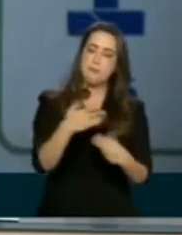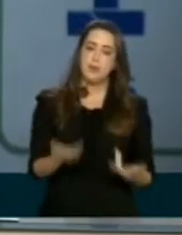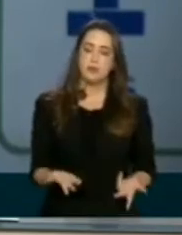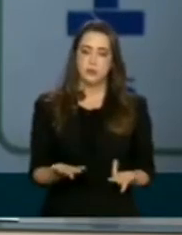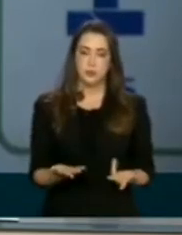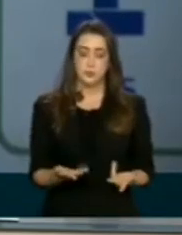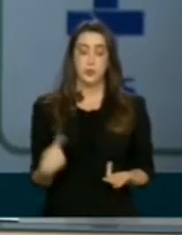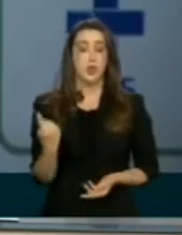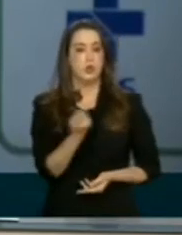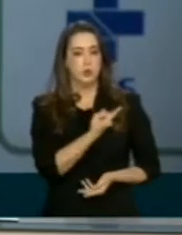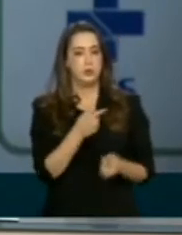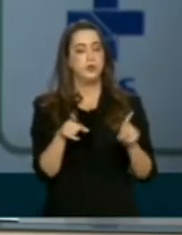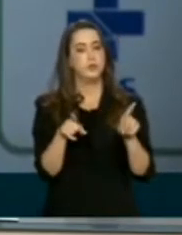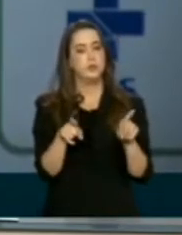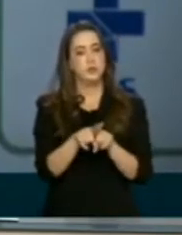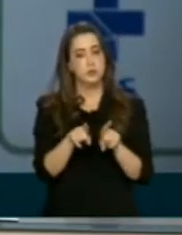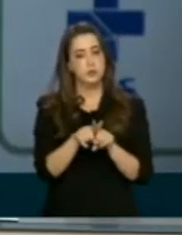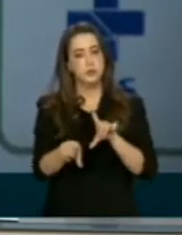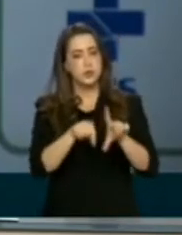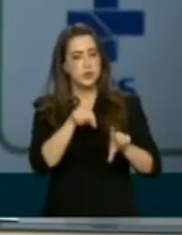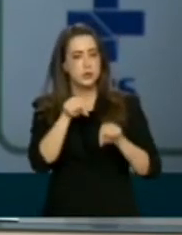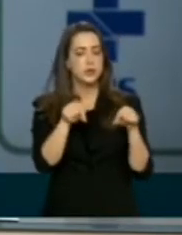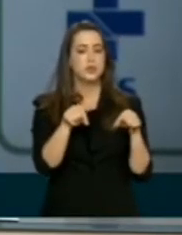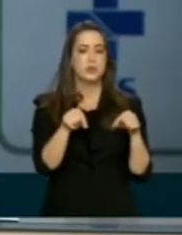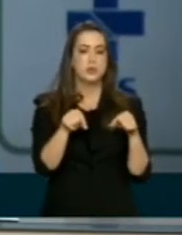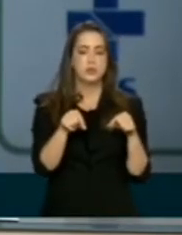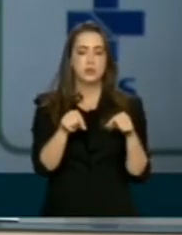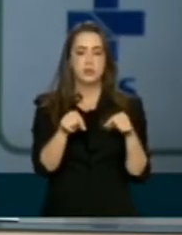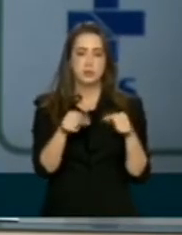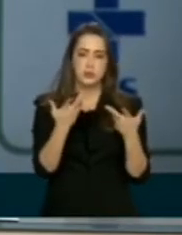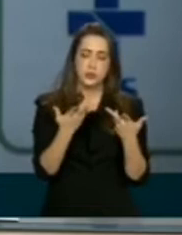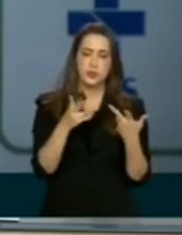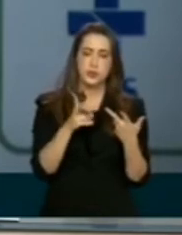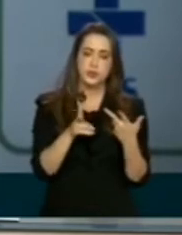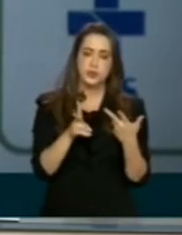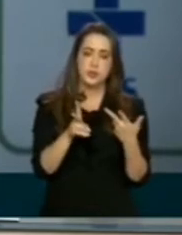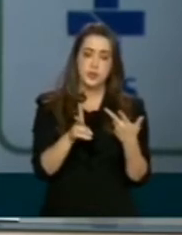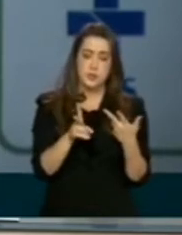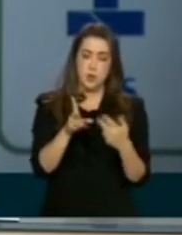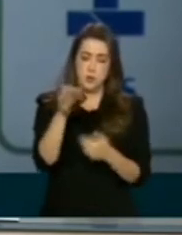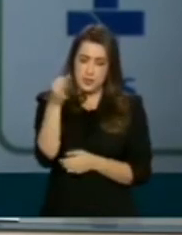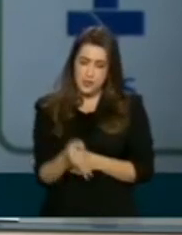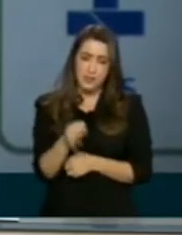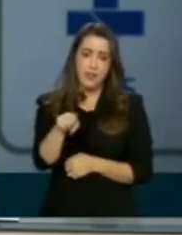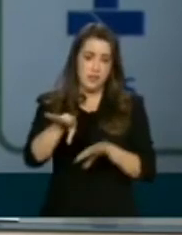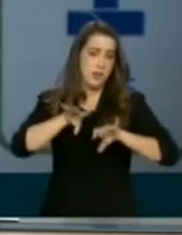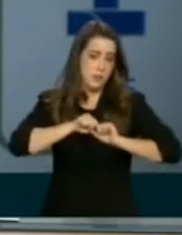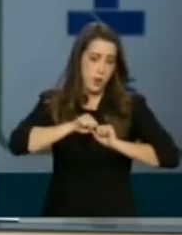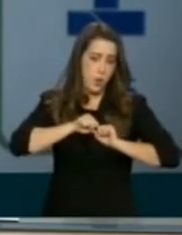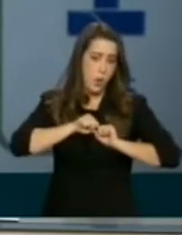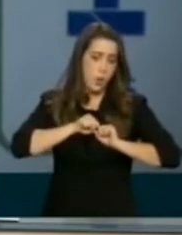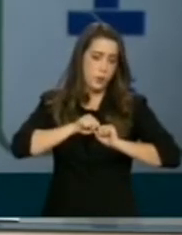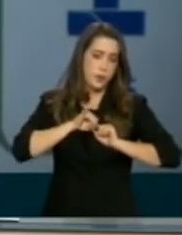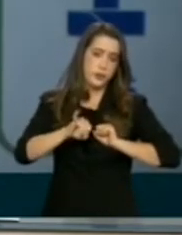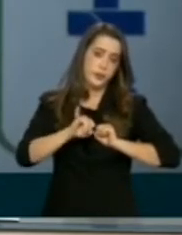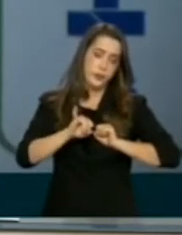na medida em que nós definimos como casos confirmados, os casos por